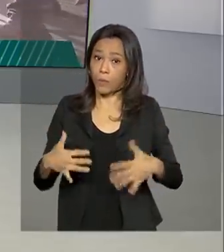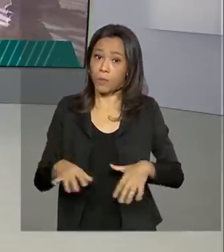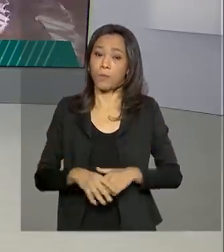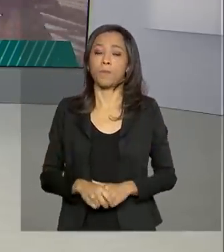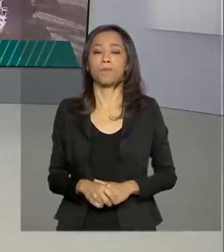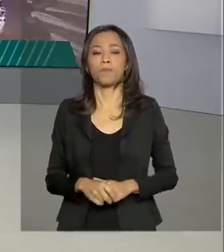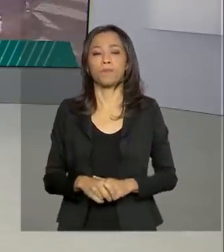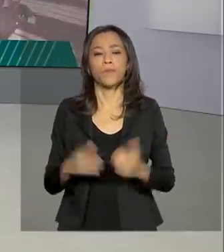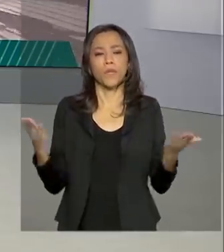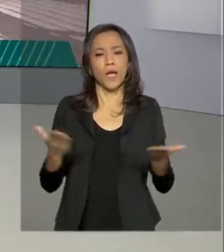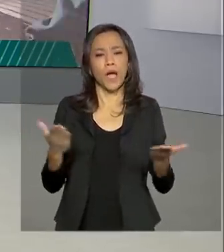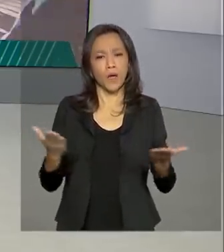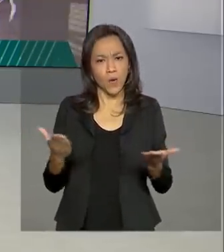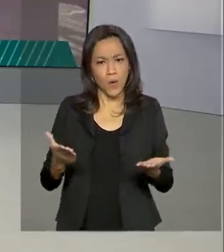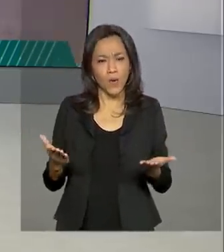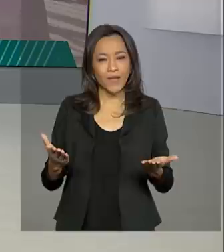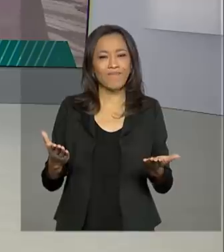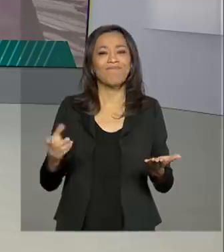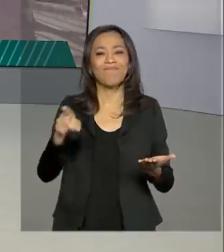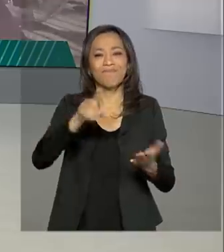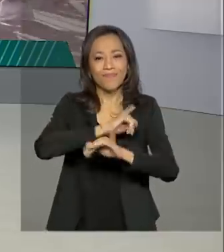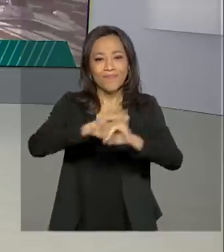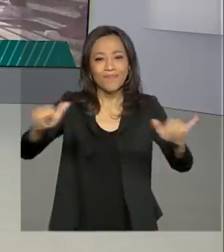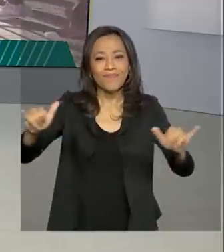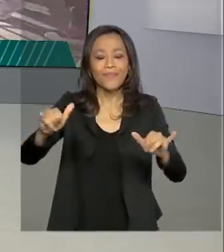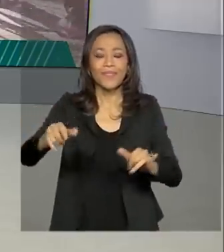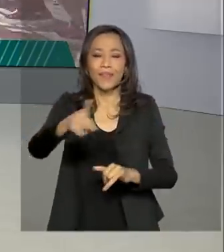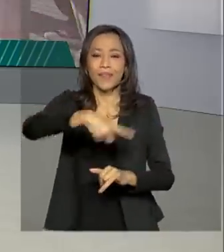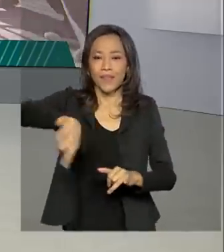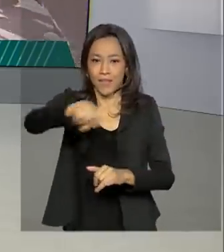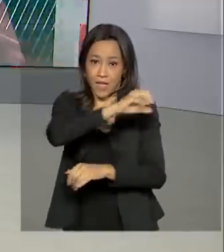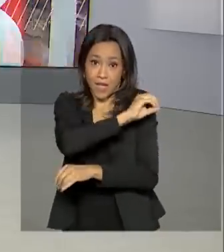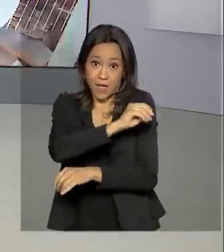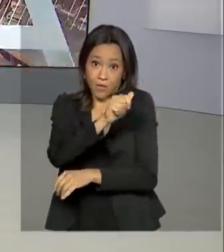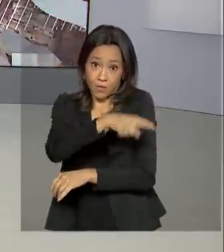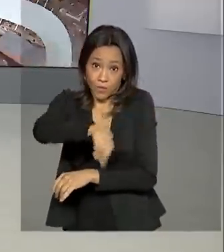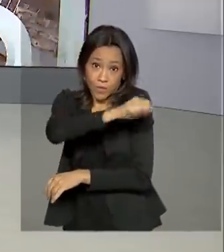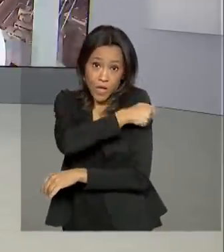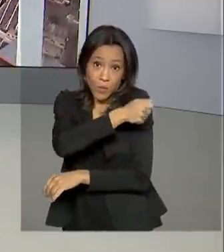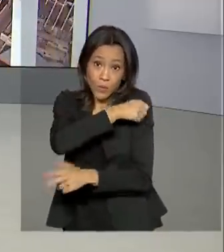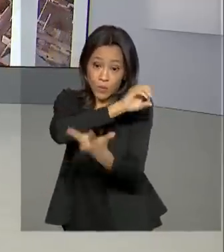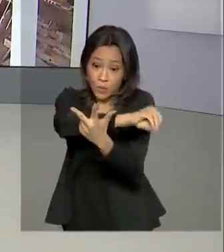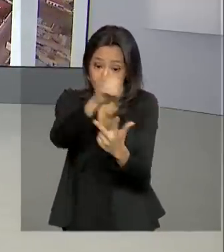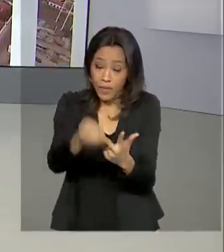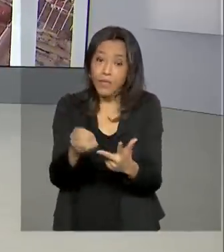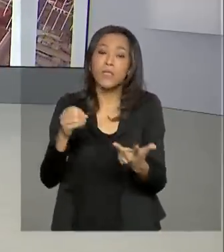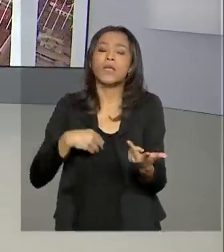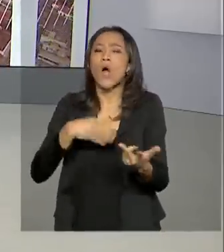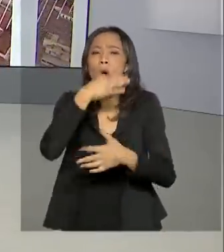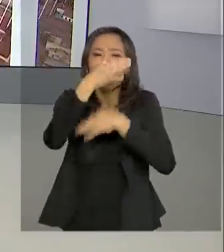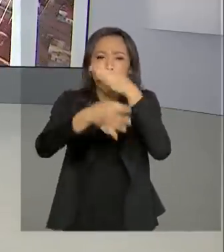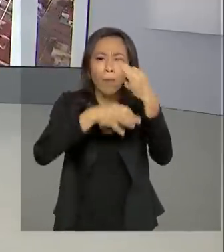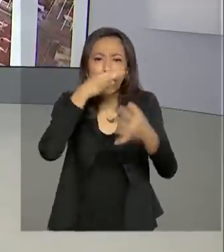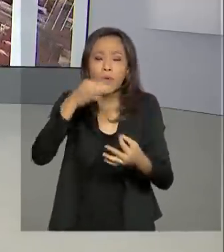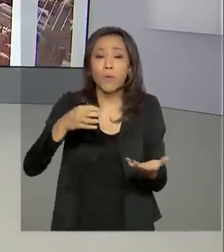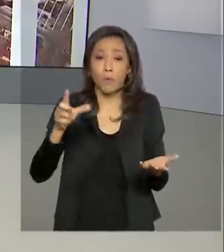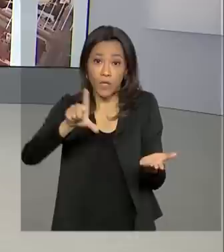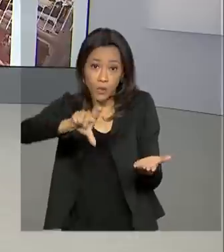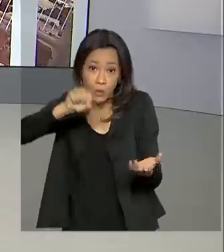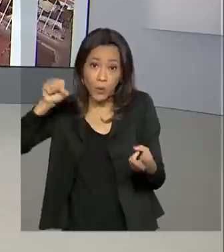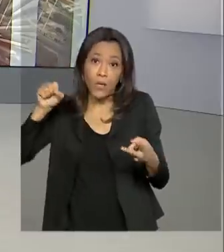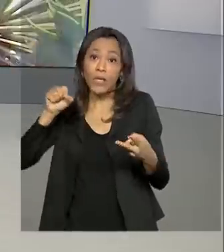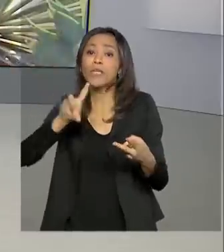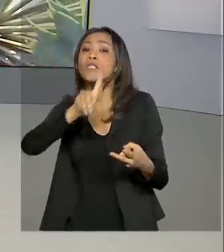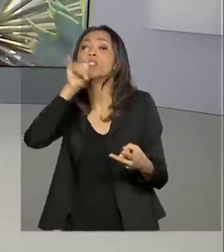E agora um prazo para os candidatos do Enem. A consulta para escolher as novas datas do exame acaba hoje.